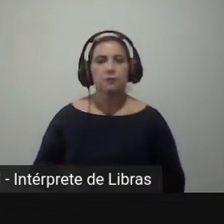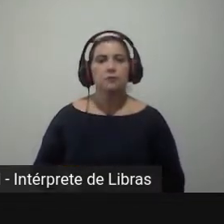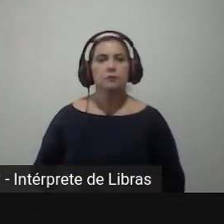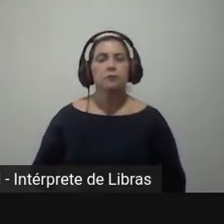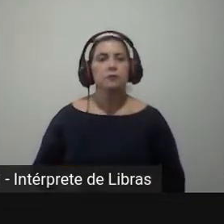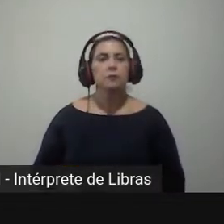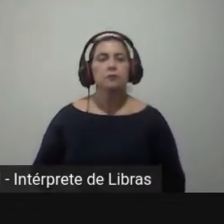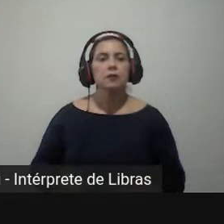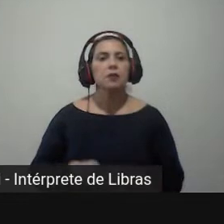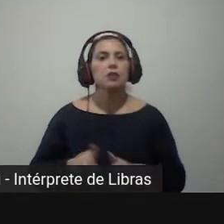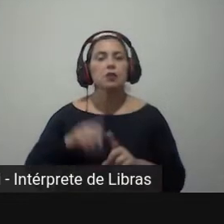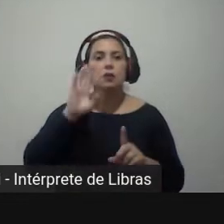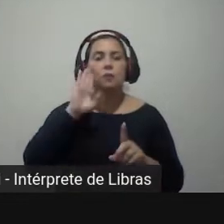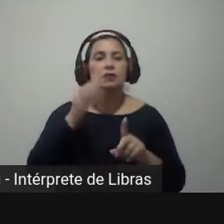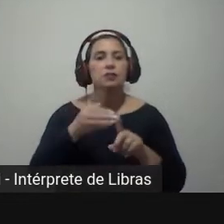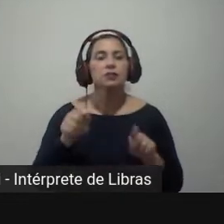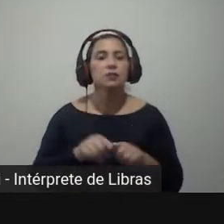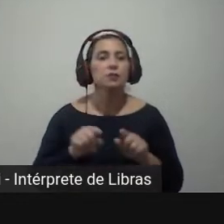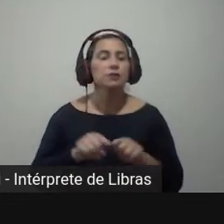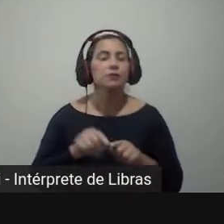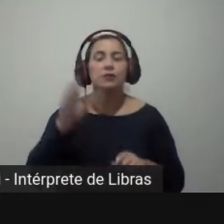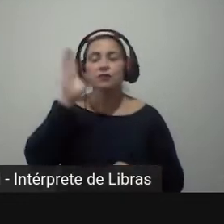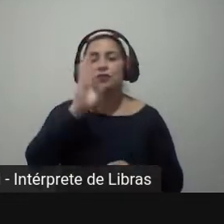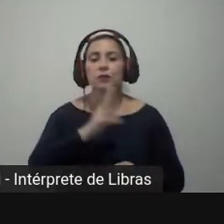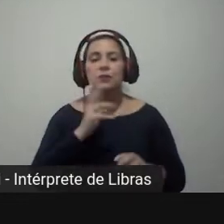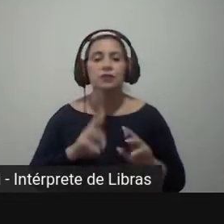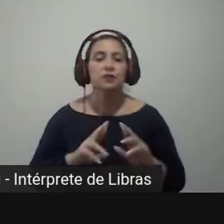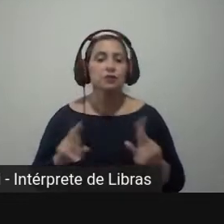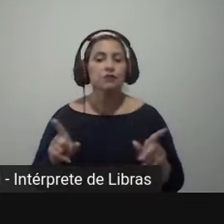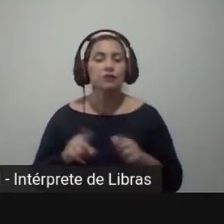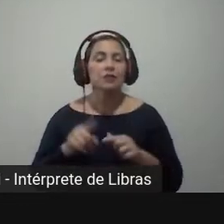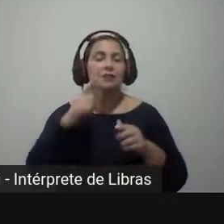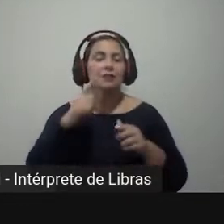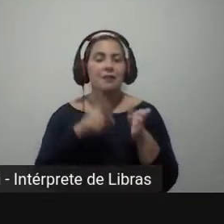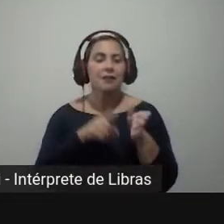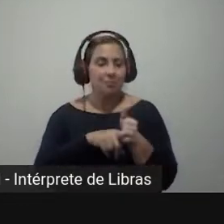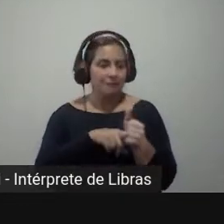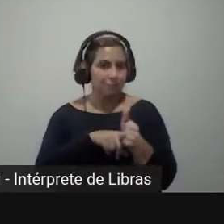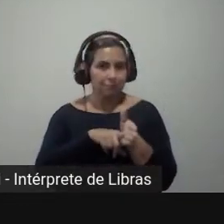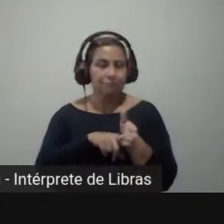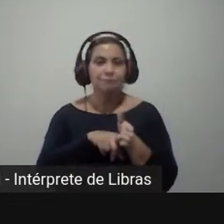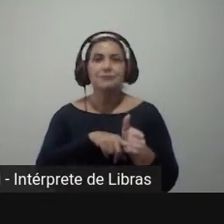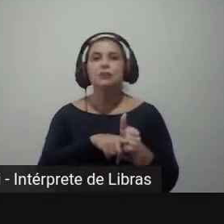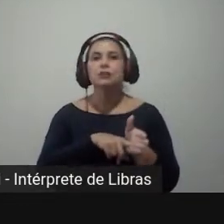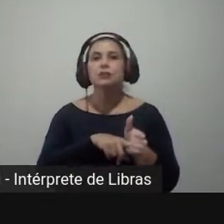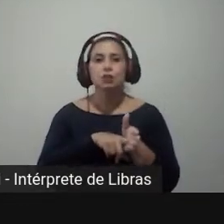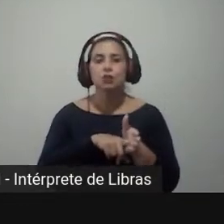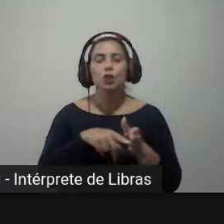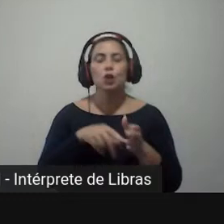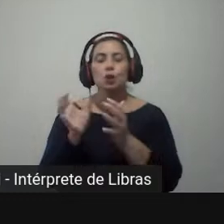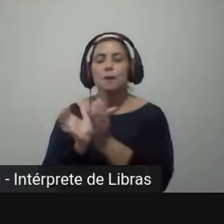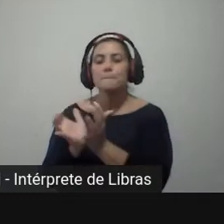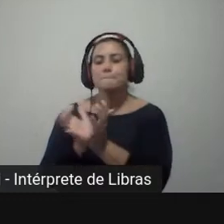esse efeito concentrador no caso brasileiro. E, analisando um partido